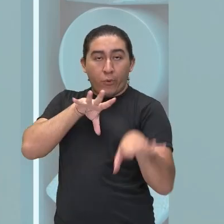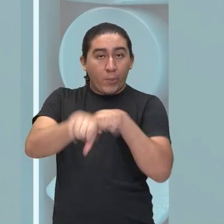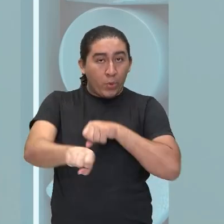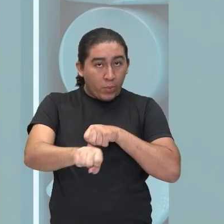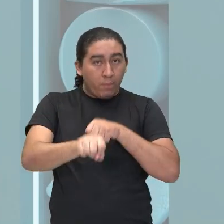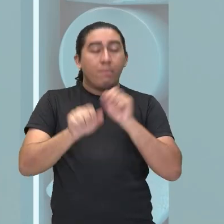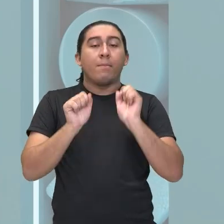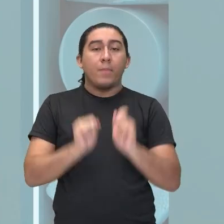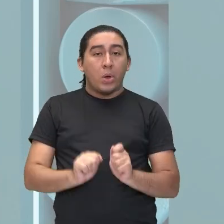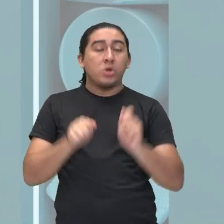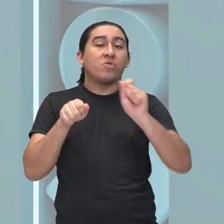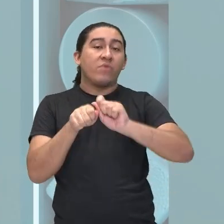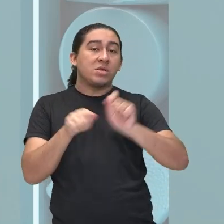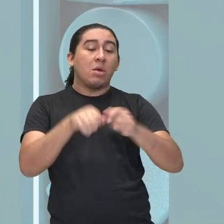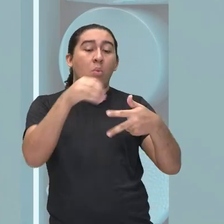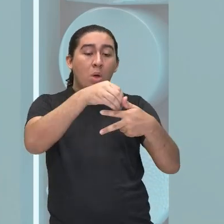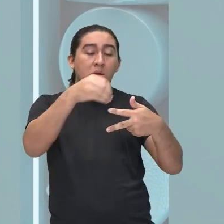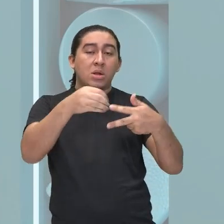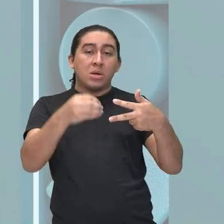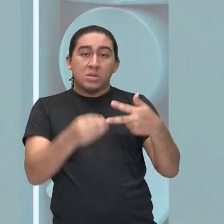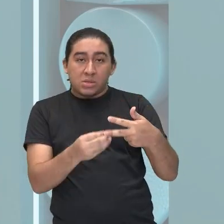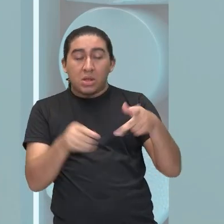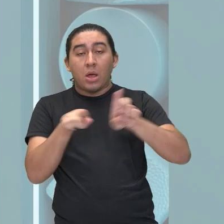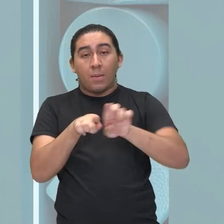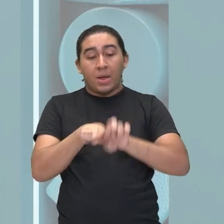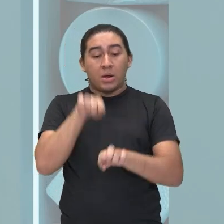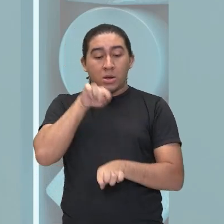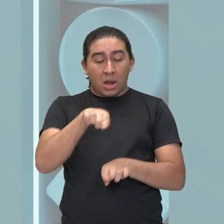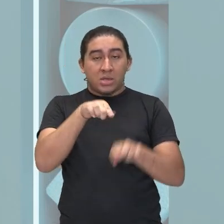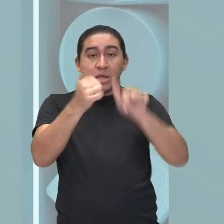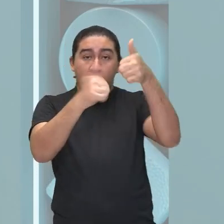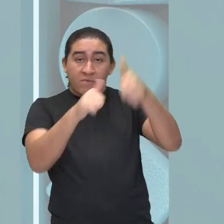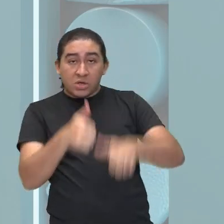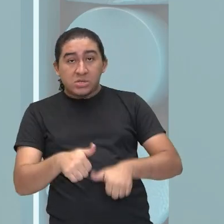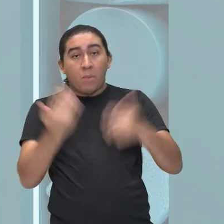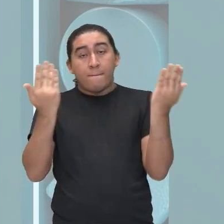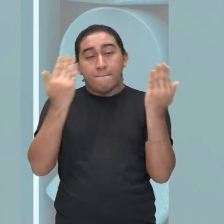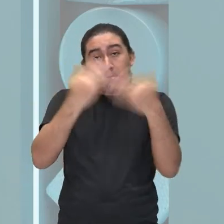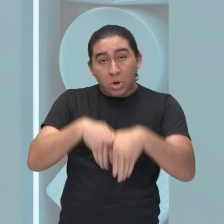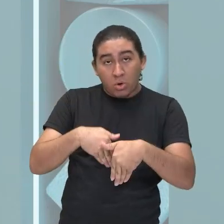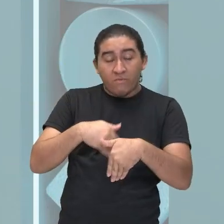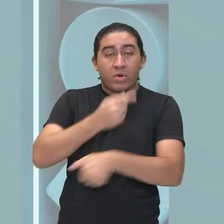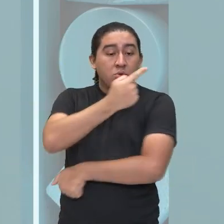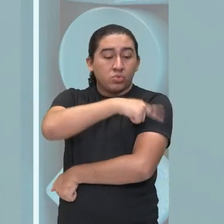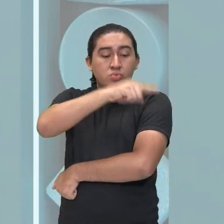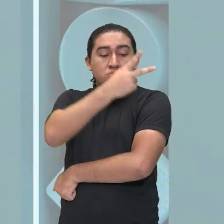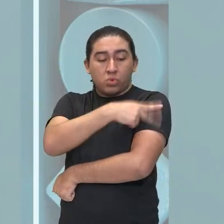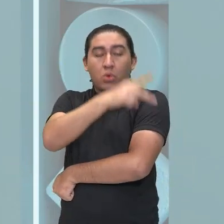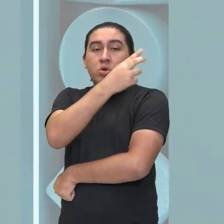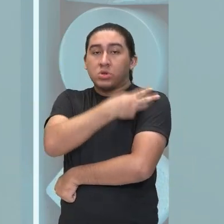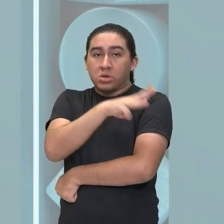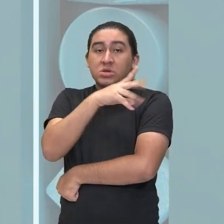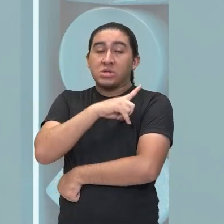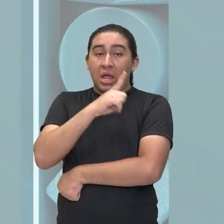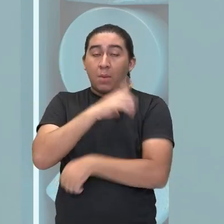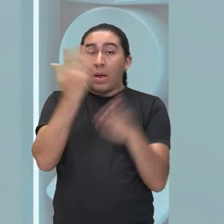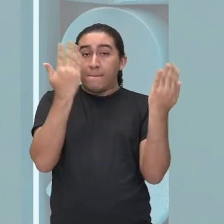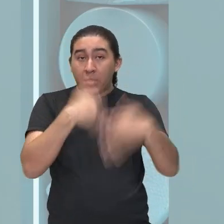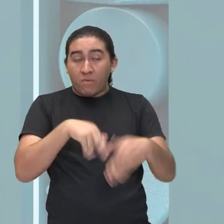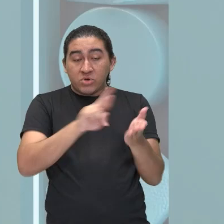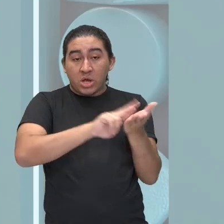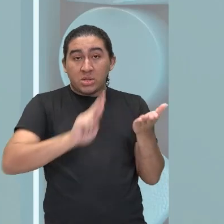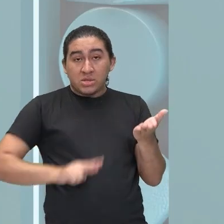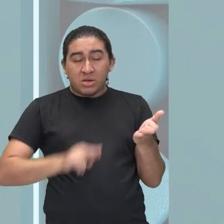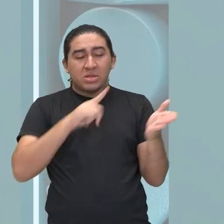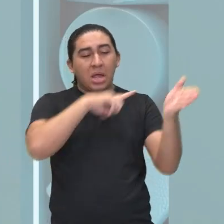fazer o Enem e nessa avaliação, o Exame Nacional do Ensino Médio, você tem uma prova de redação além das